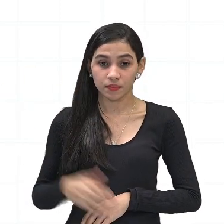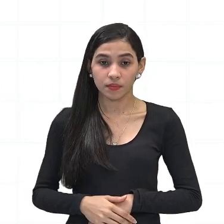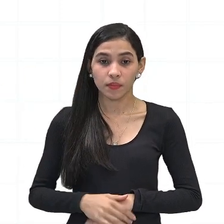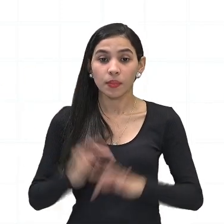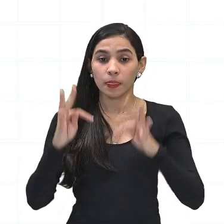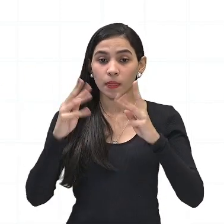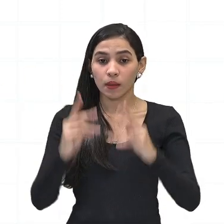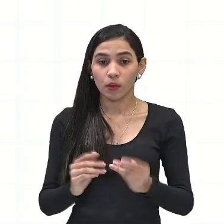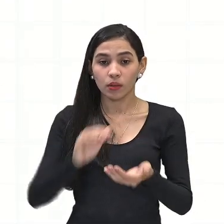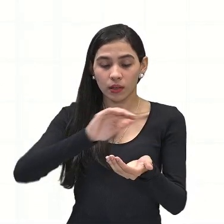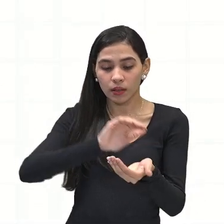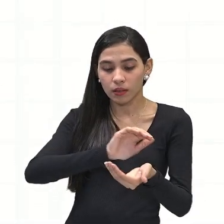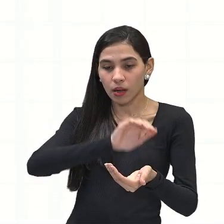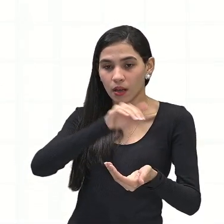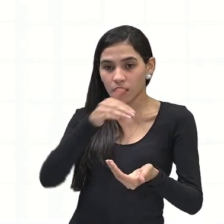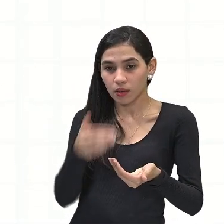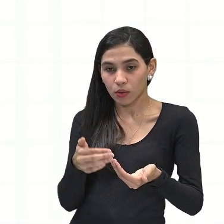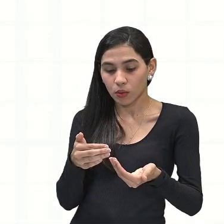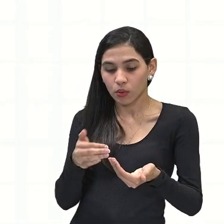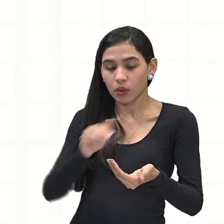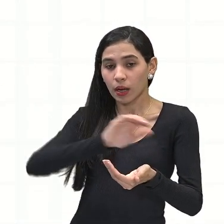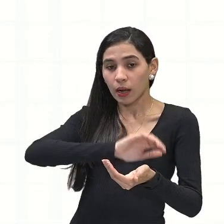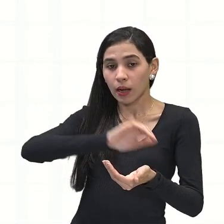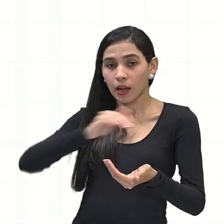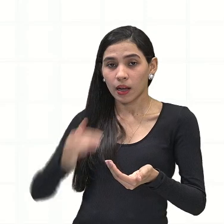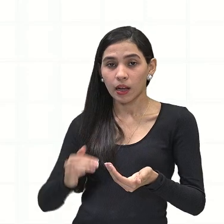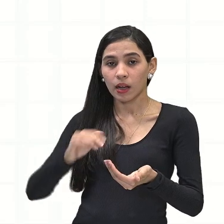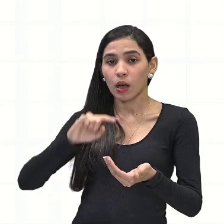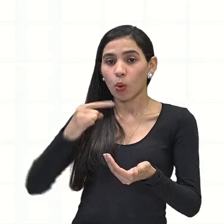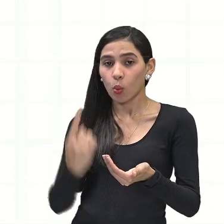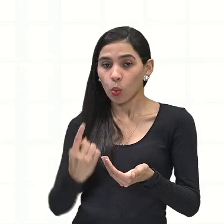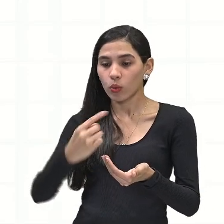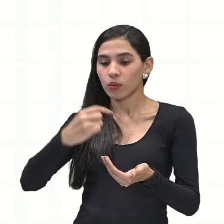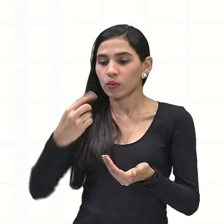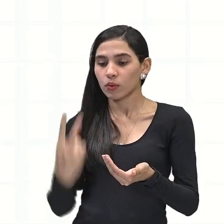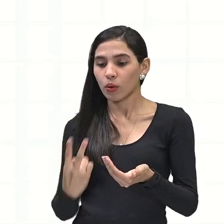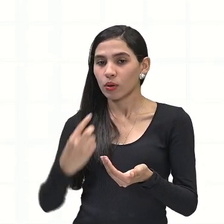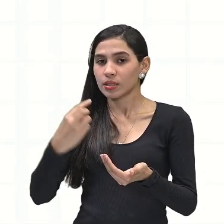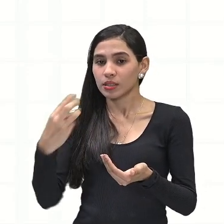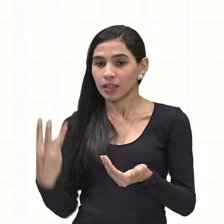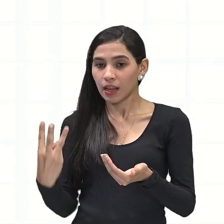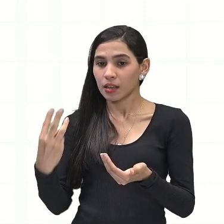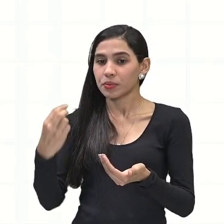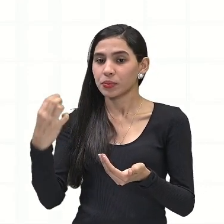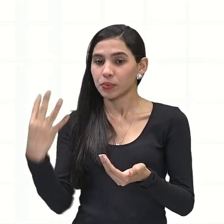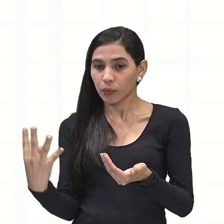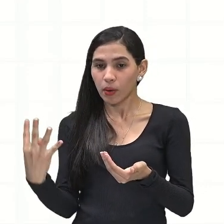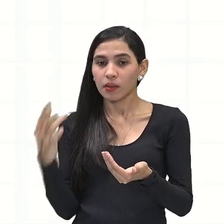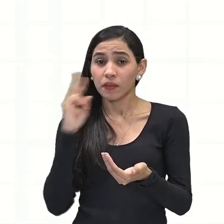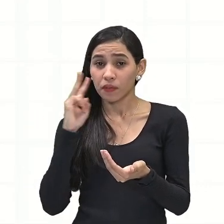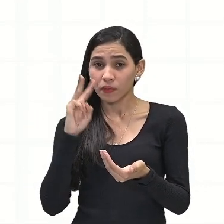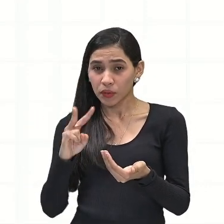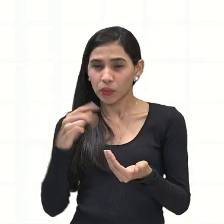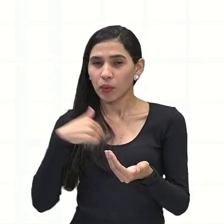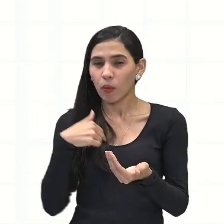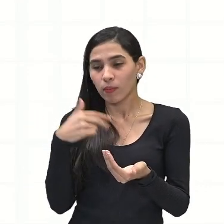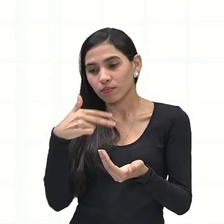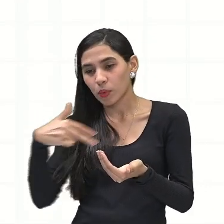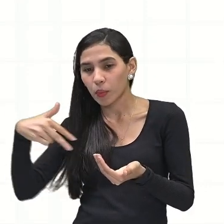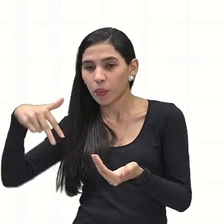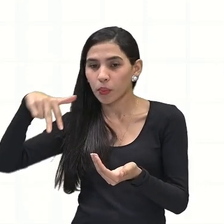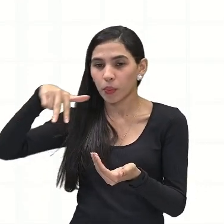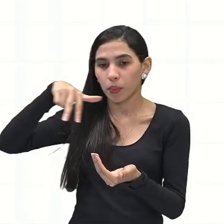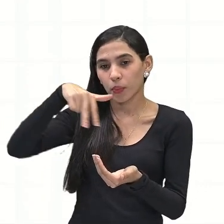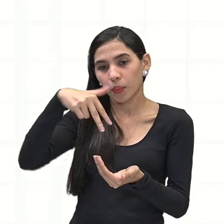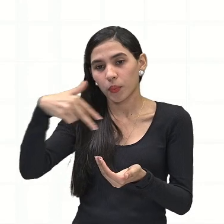essas camadas que nós vivemos agora, eu estava de astronauta, né, e navegando